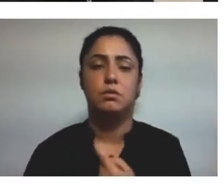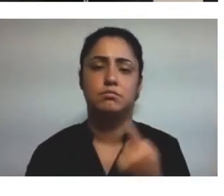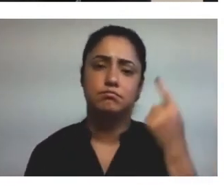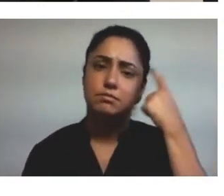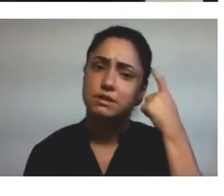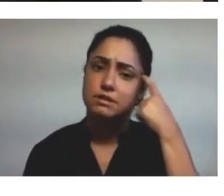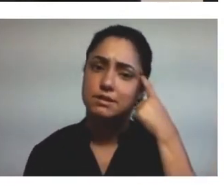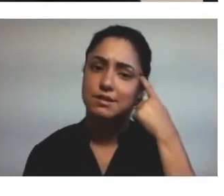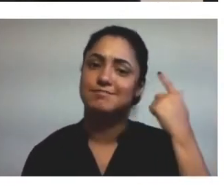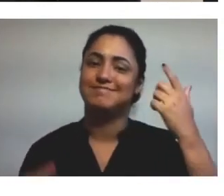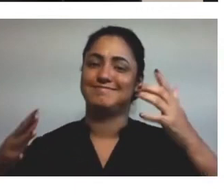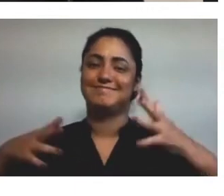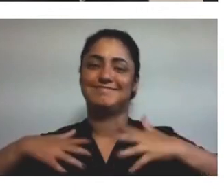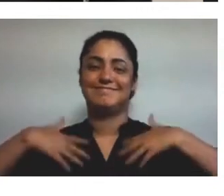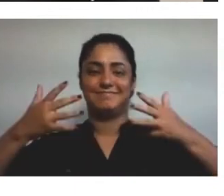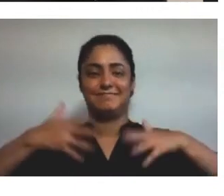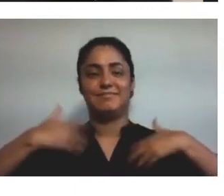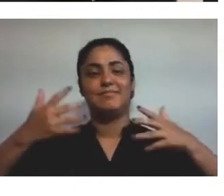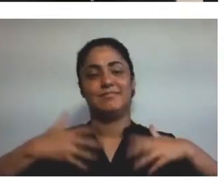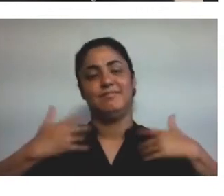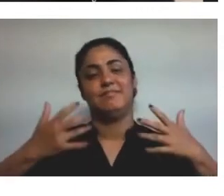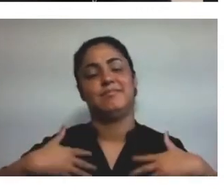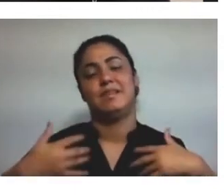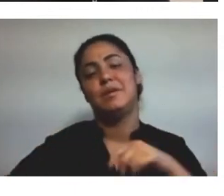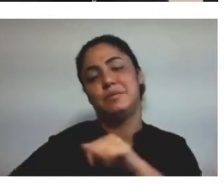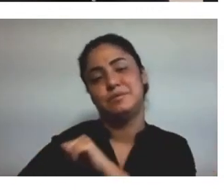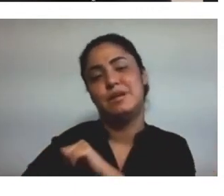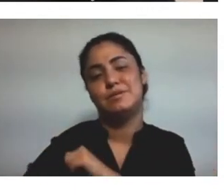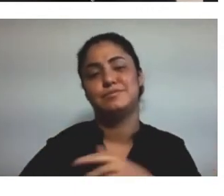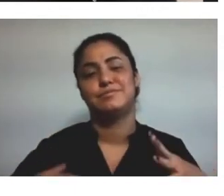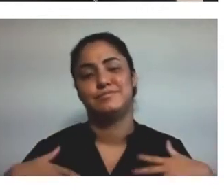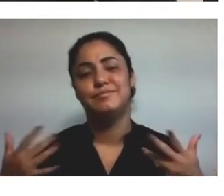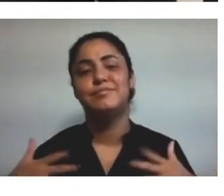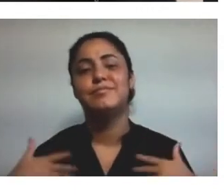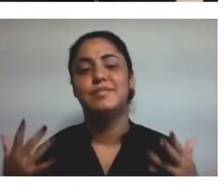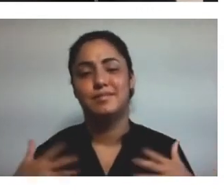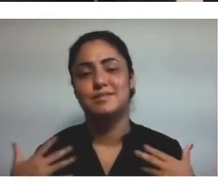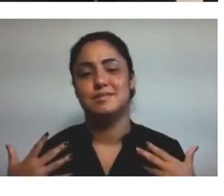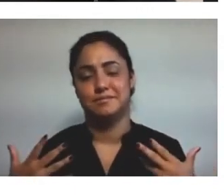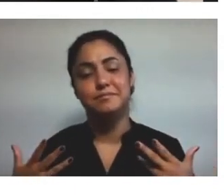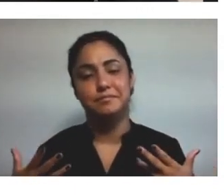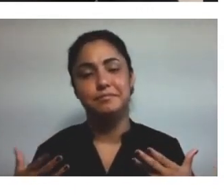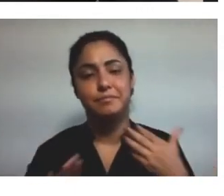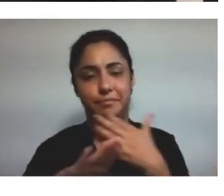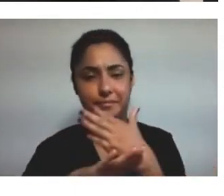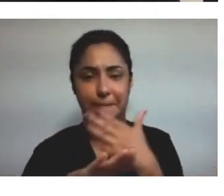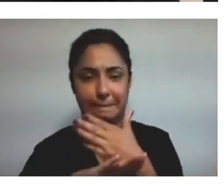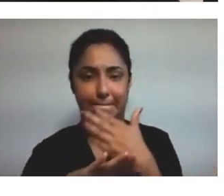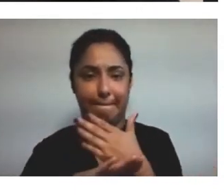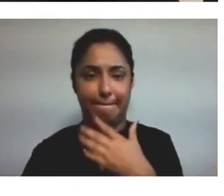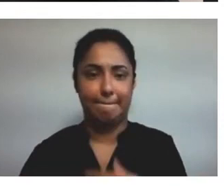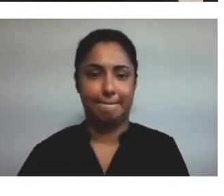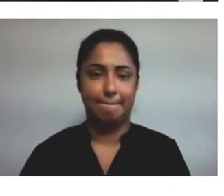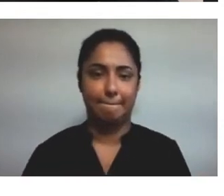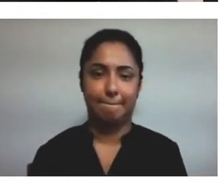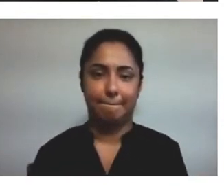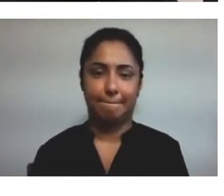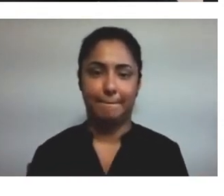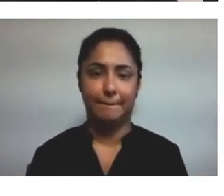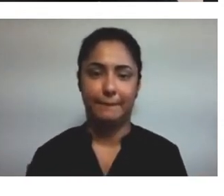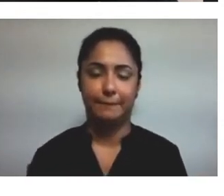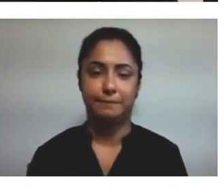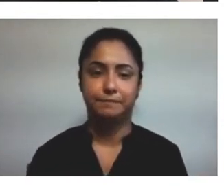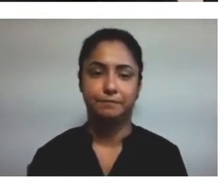Os ânimos ali dos alunos ficou bem, né? Exaltado. Eles foram bem mais estimulados a participar, né? Ao lado, a gente tem